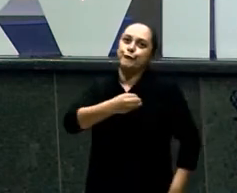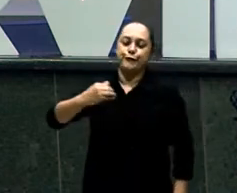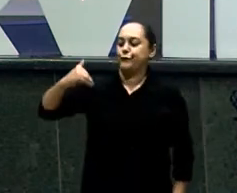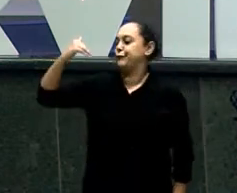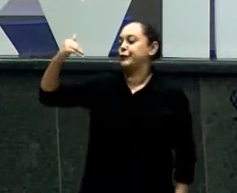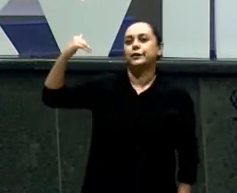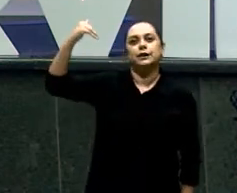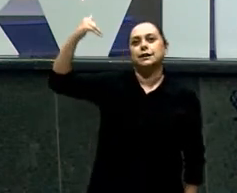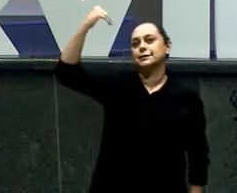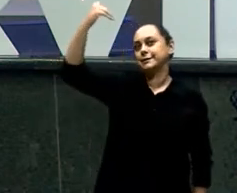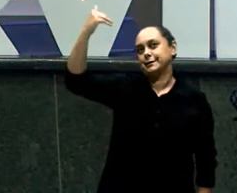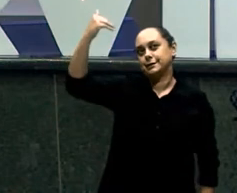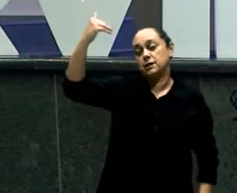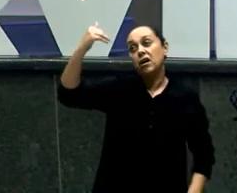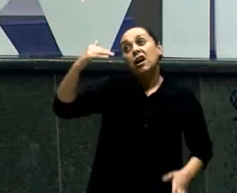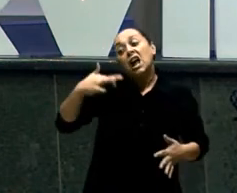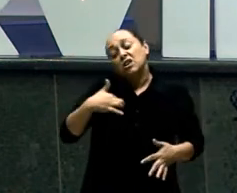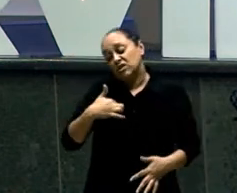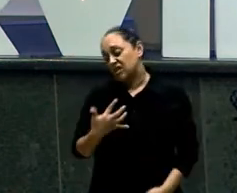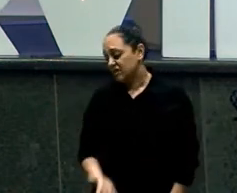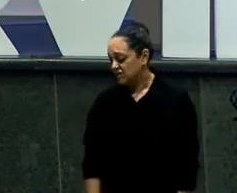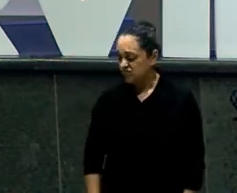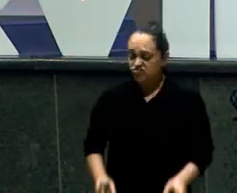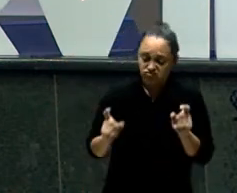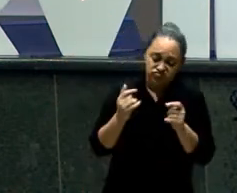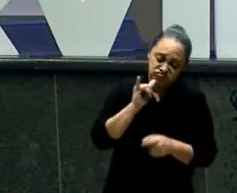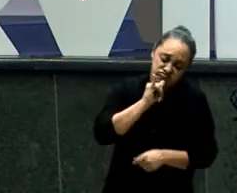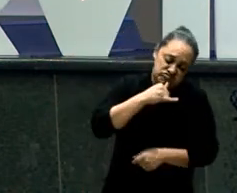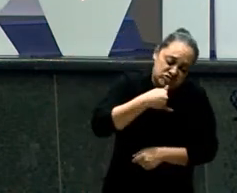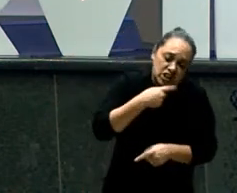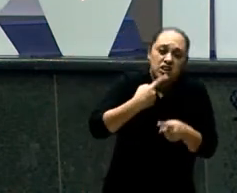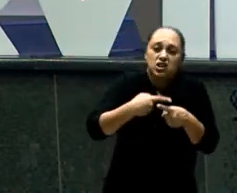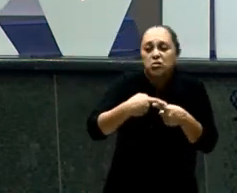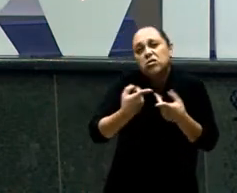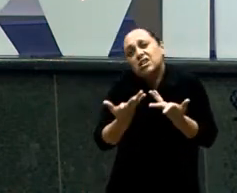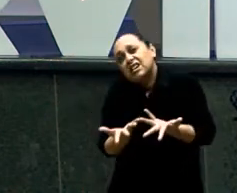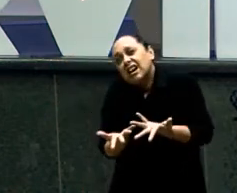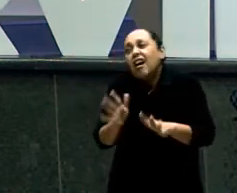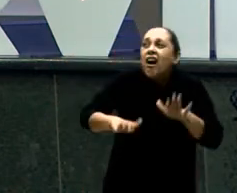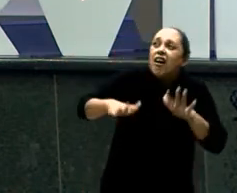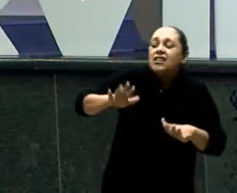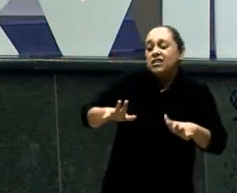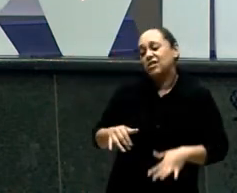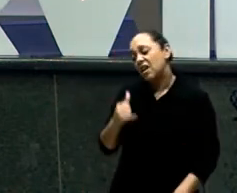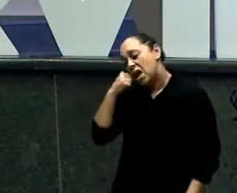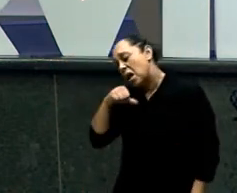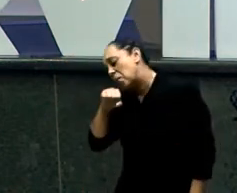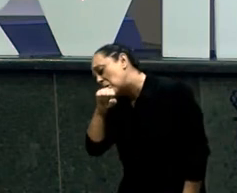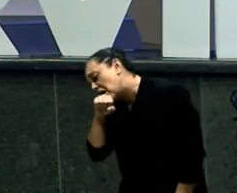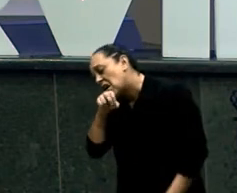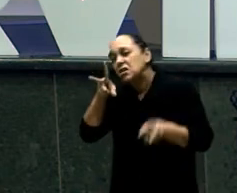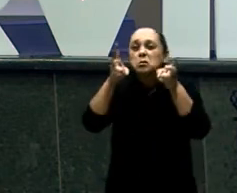proporção Que você acha Que merecia Mas isso Não pode fazer você Se entristecer E sair da casa do pai